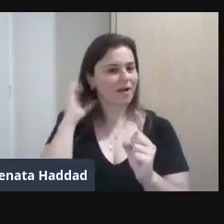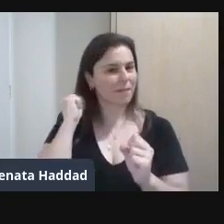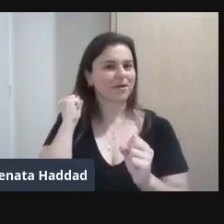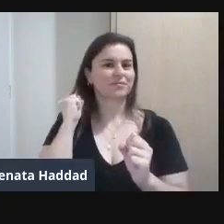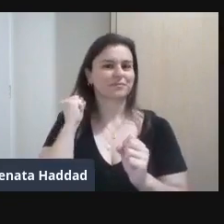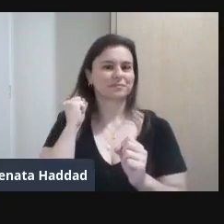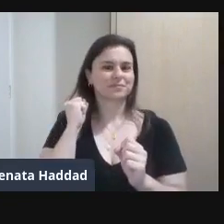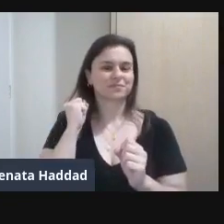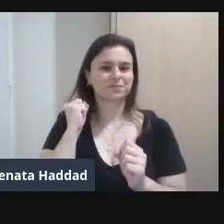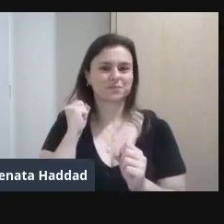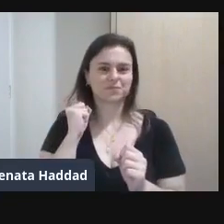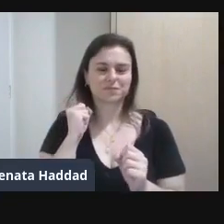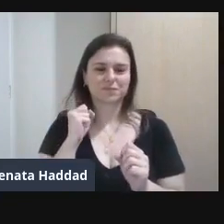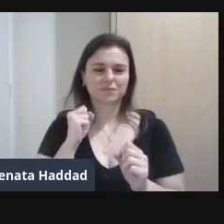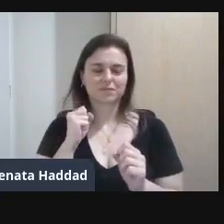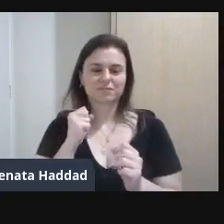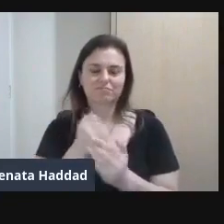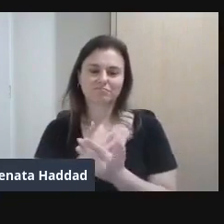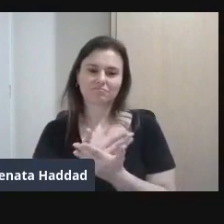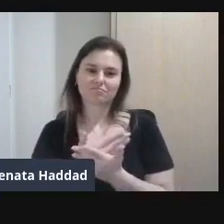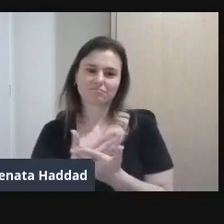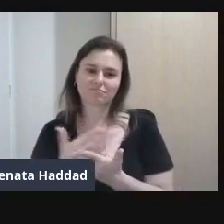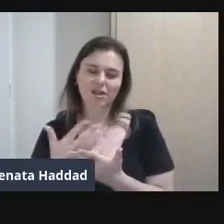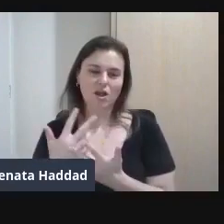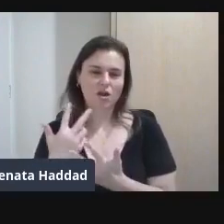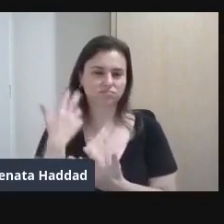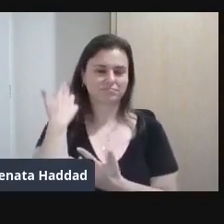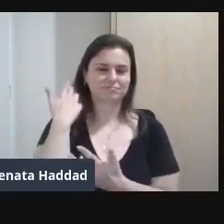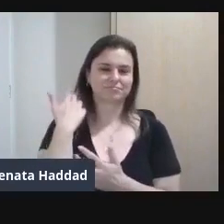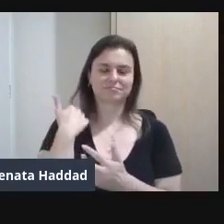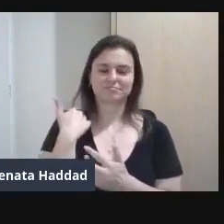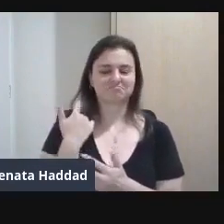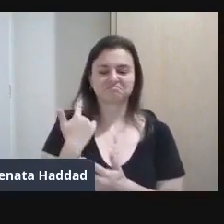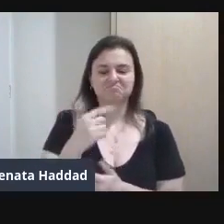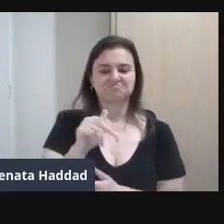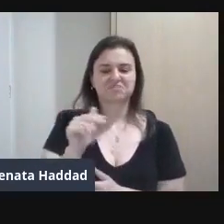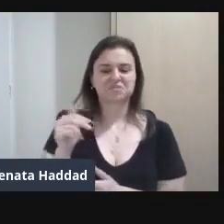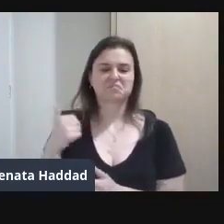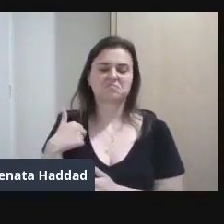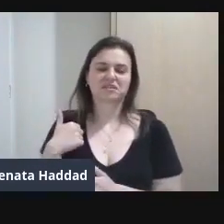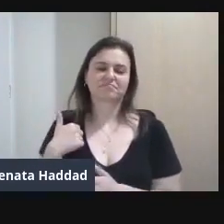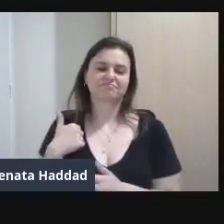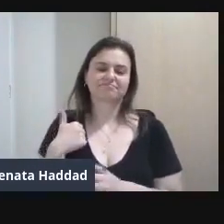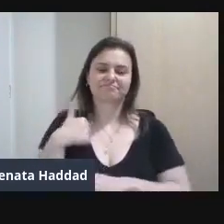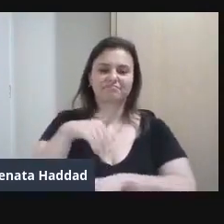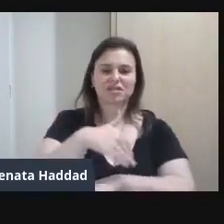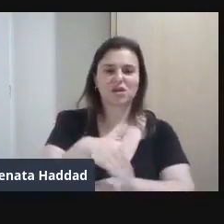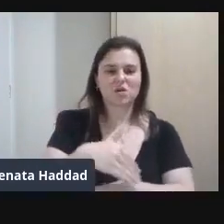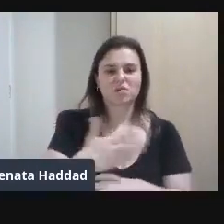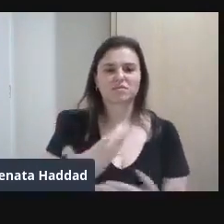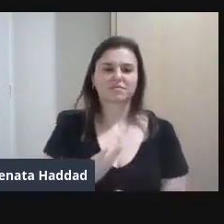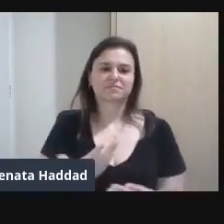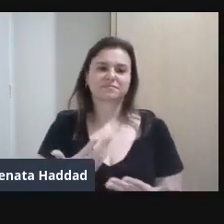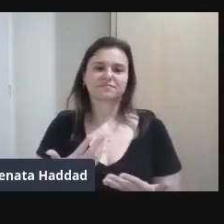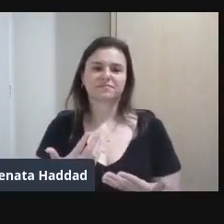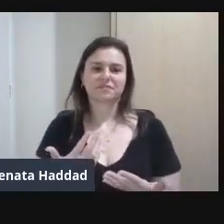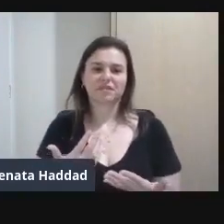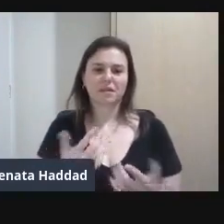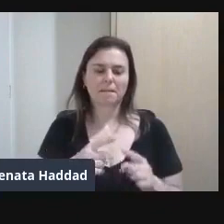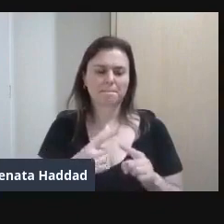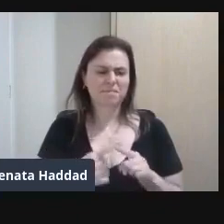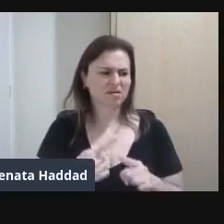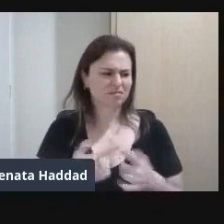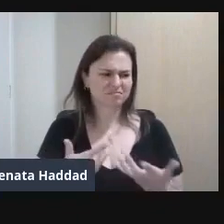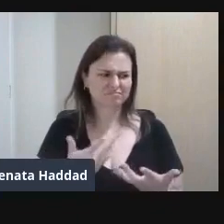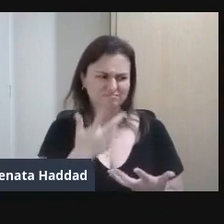A partir daí Ela não saia Mais de casa Ela se confundia Com a mobília